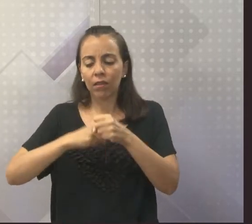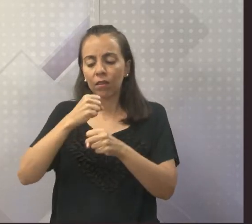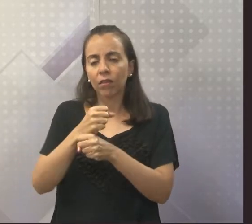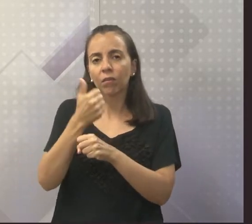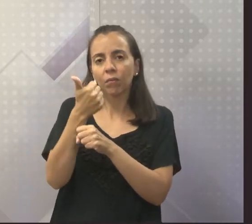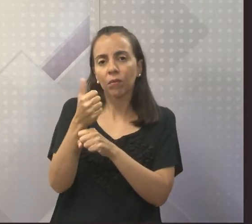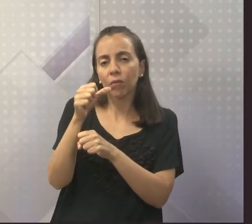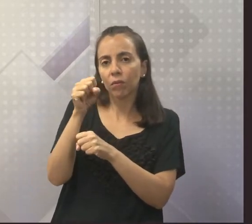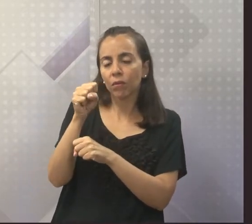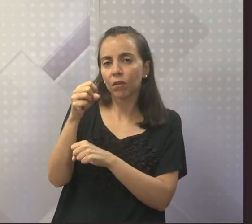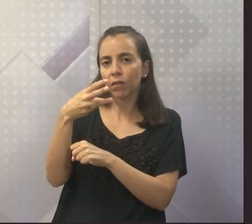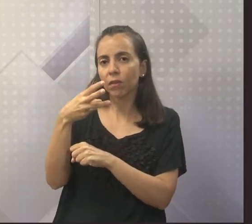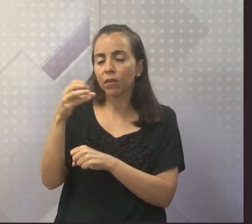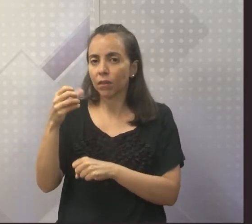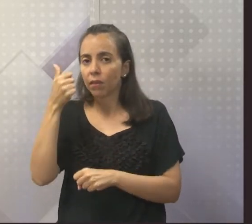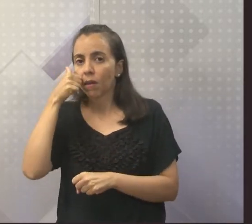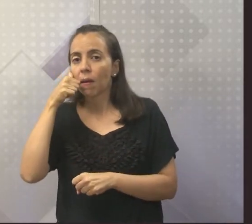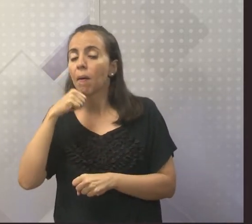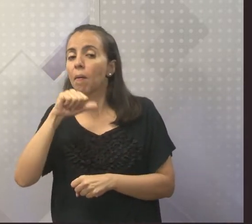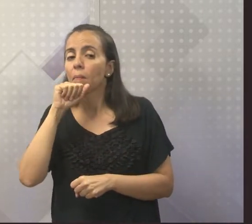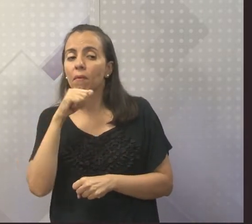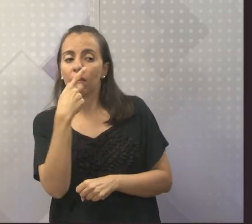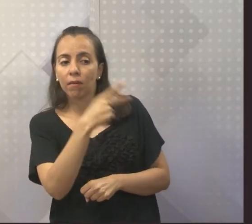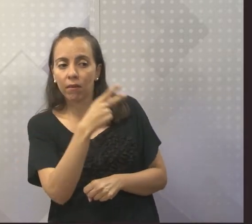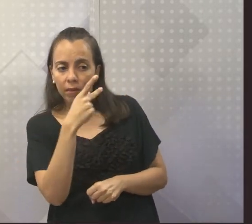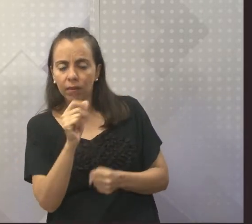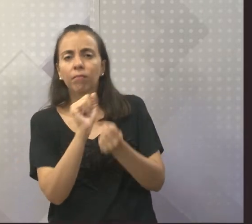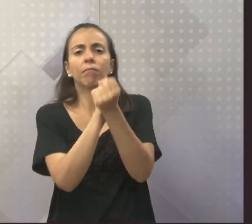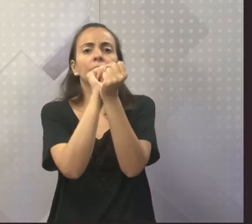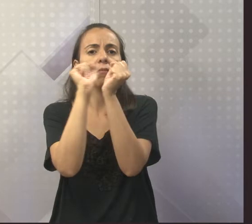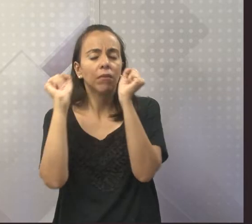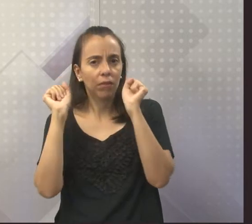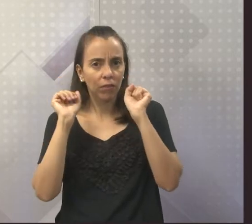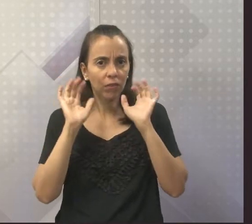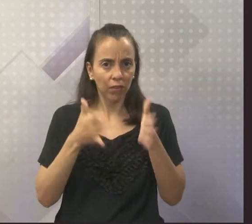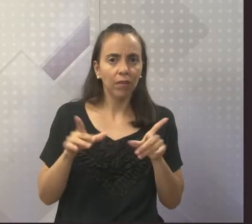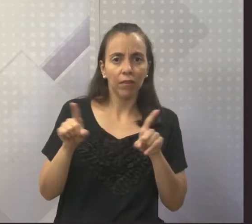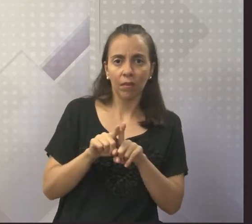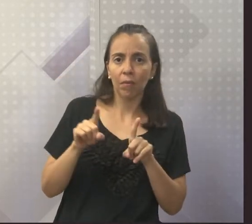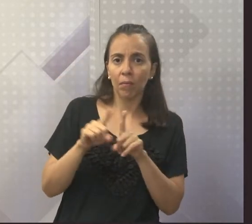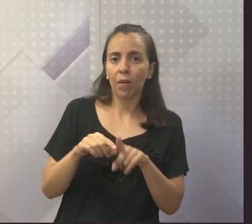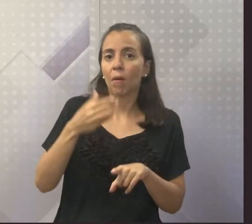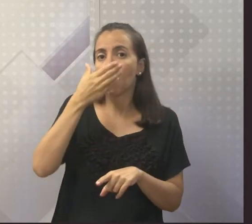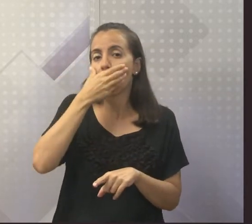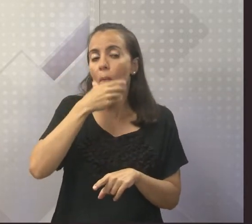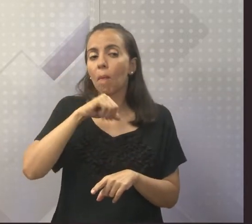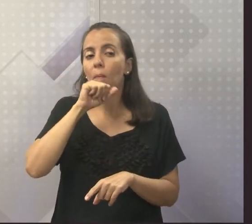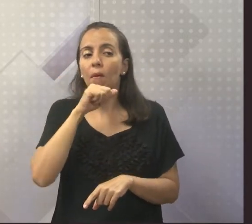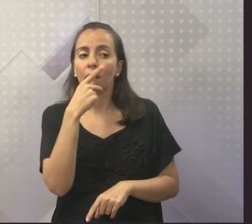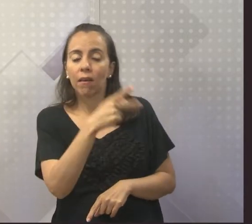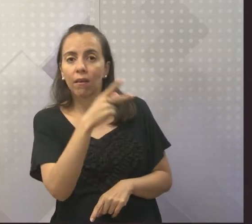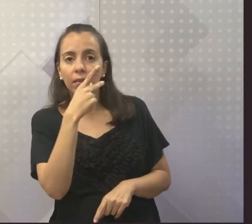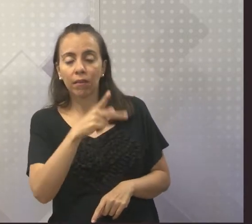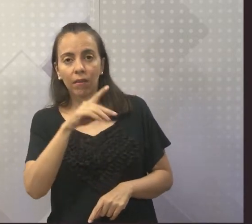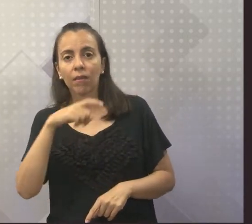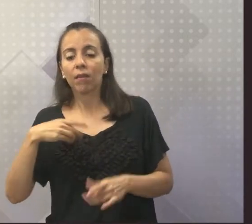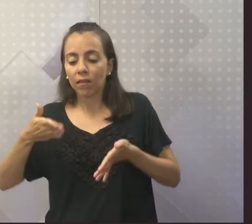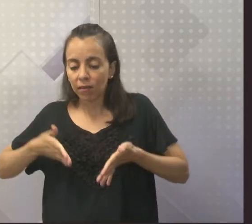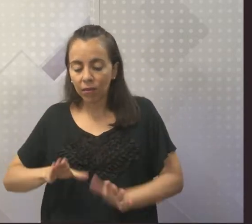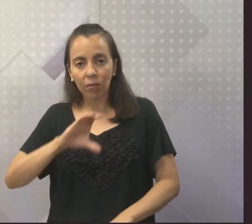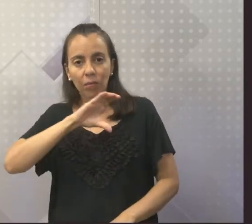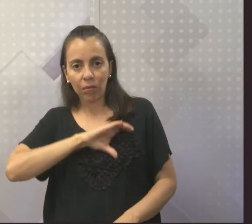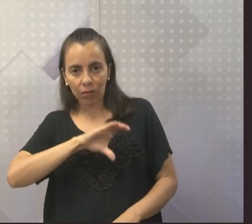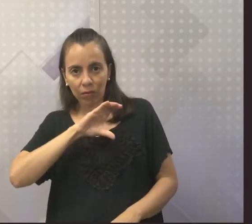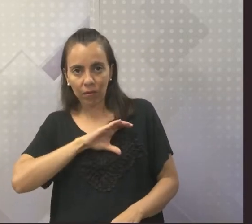filho de mãe livre e de pai português, aos 10 anos de idade, foi vendido como escravo